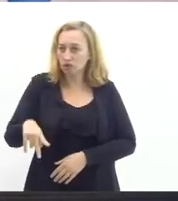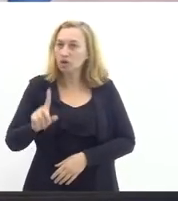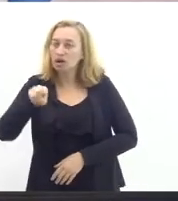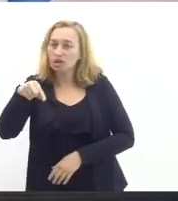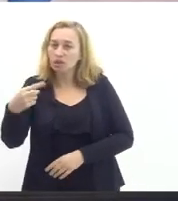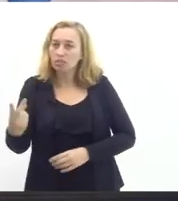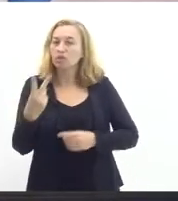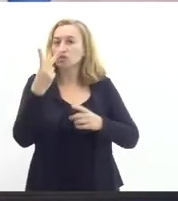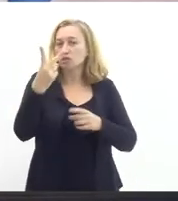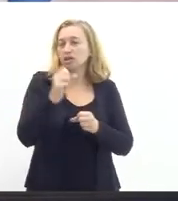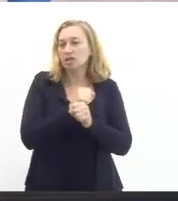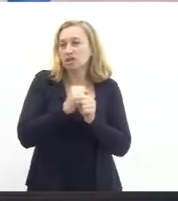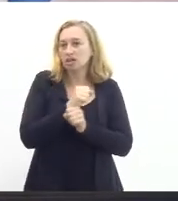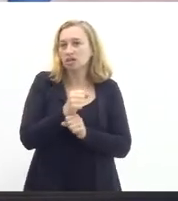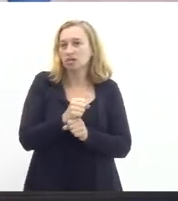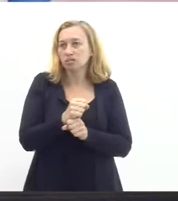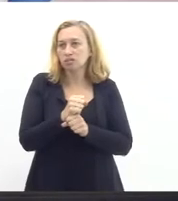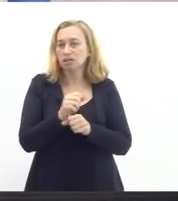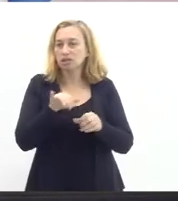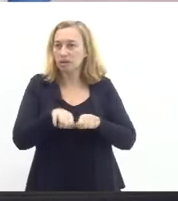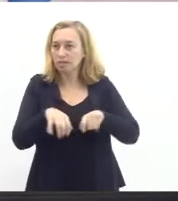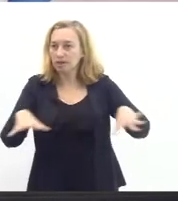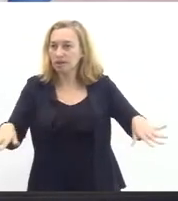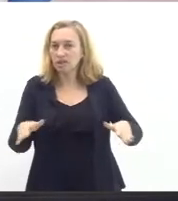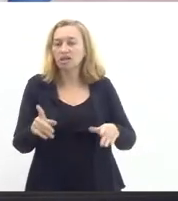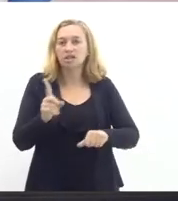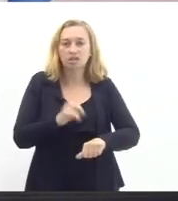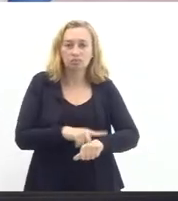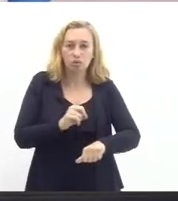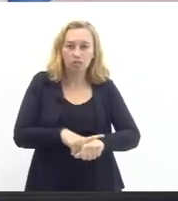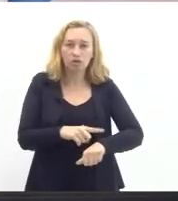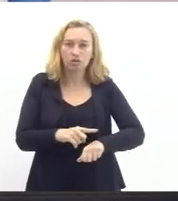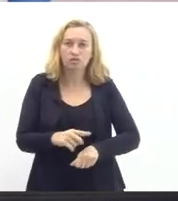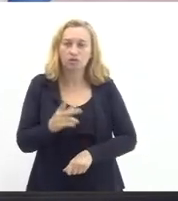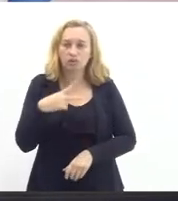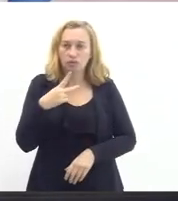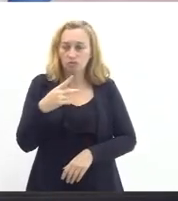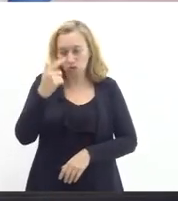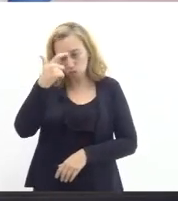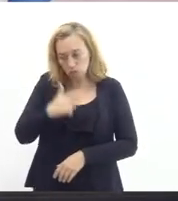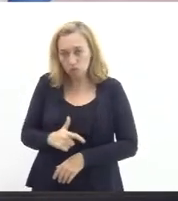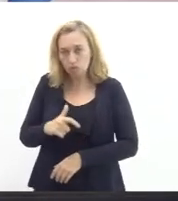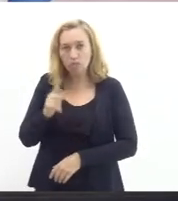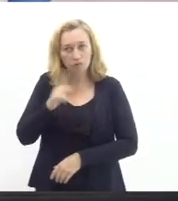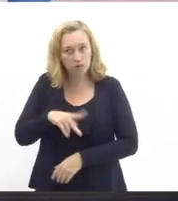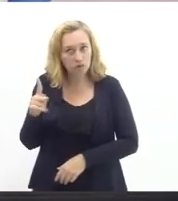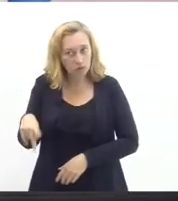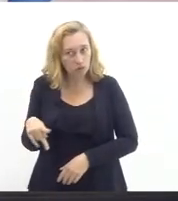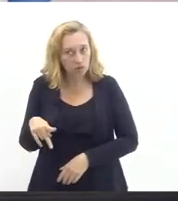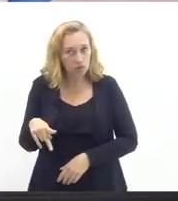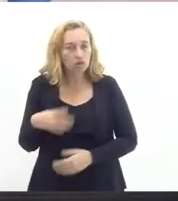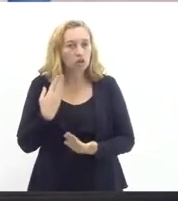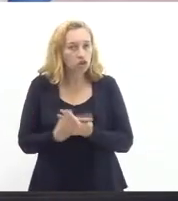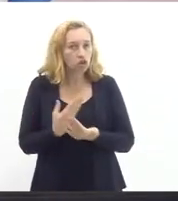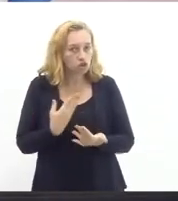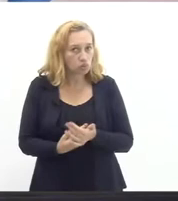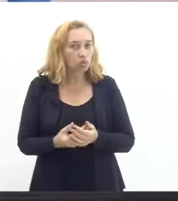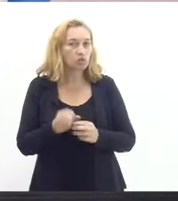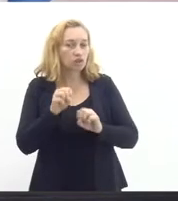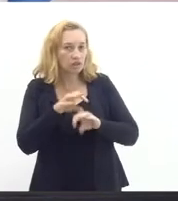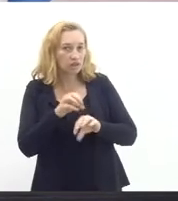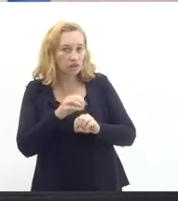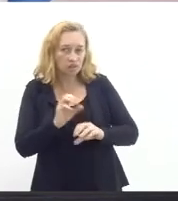dois anos na pandemia e portanto nesse momento que eu considero como educador como alguém que estuda educação que